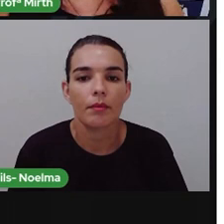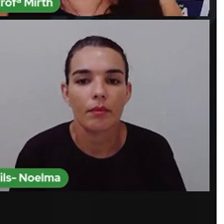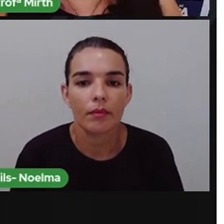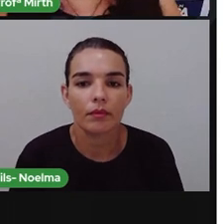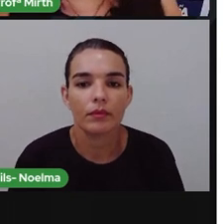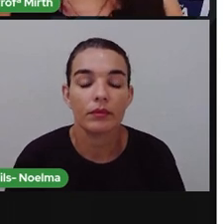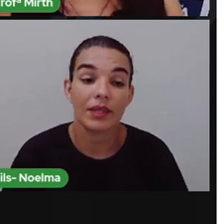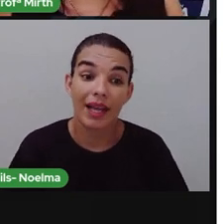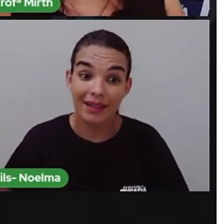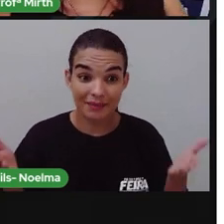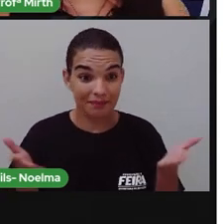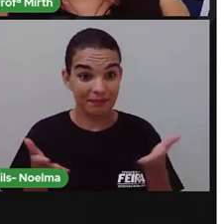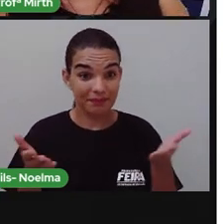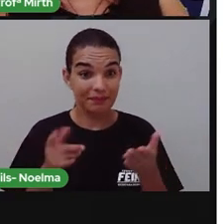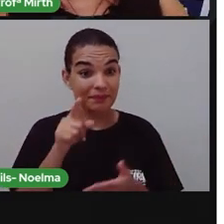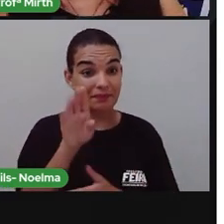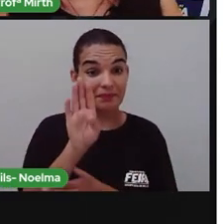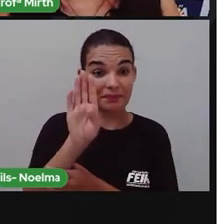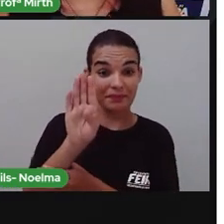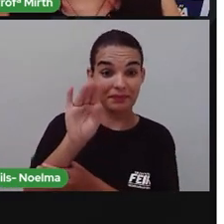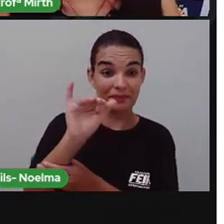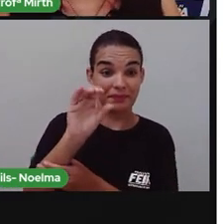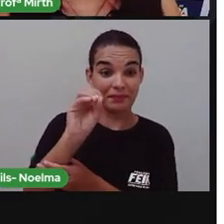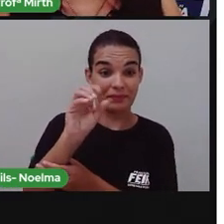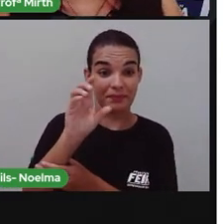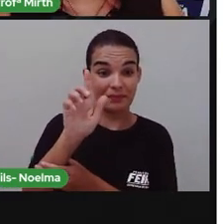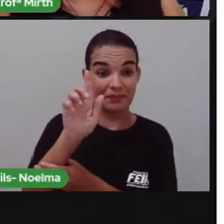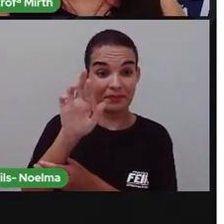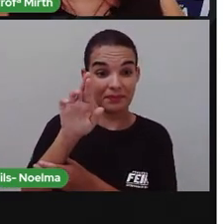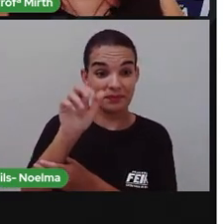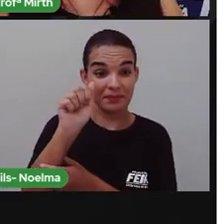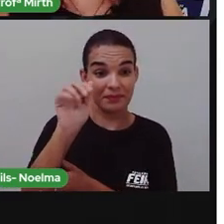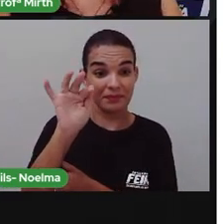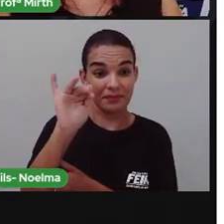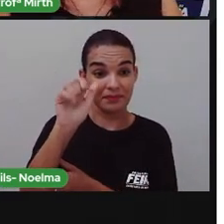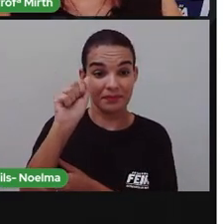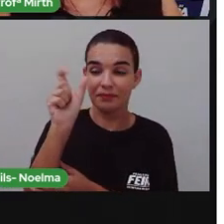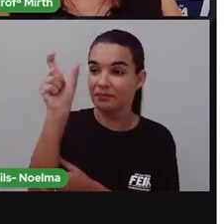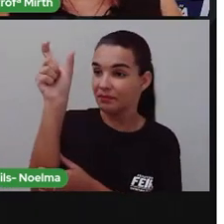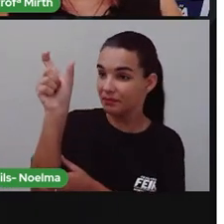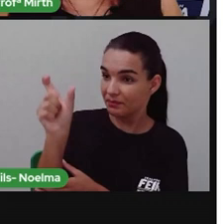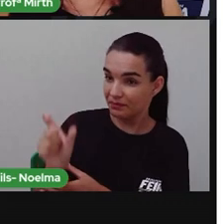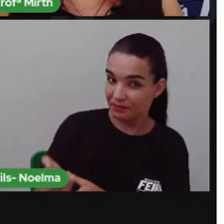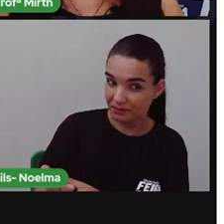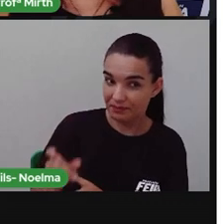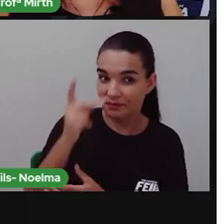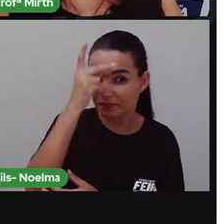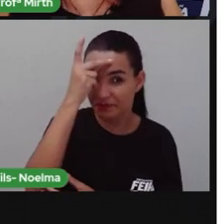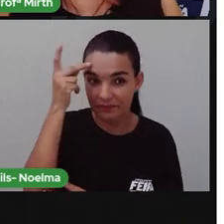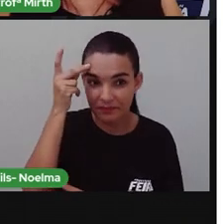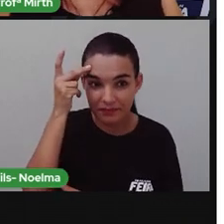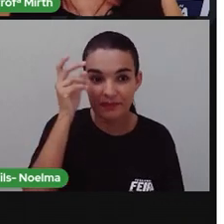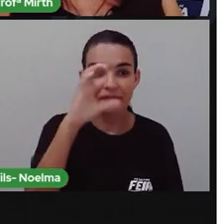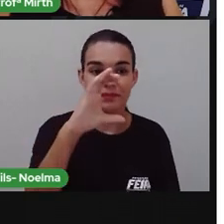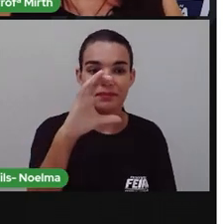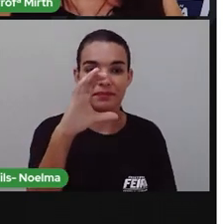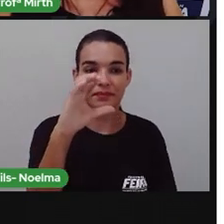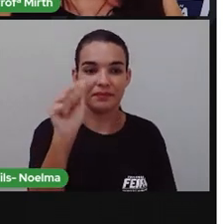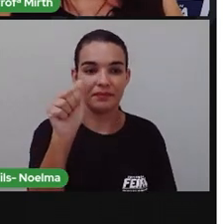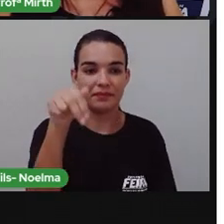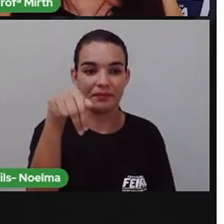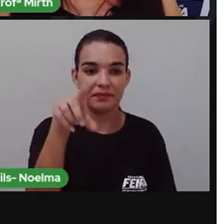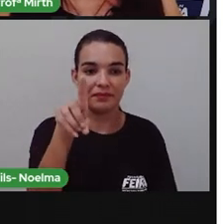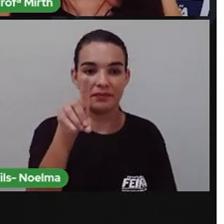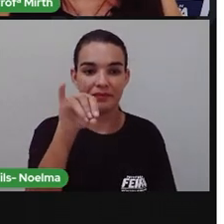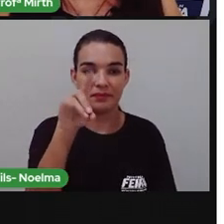Eu trouxe para vocês aqui a biografia de Cândido Portinari. Como eu disse para vocês, a biografia é você contar